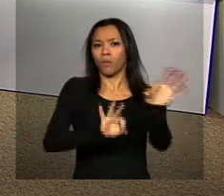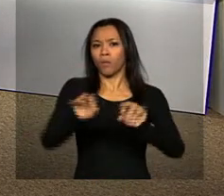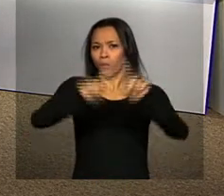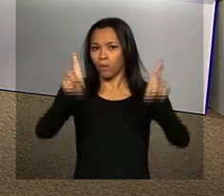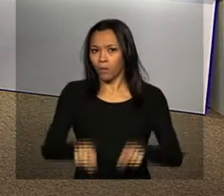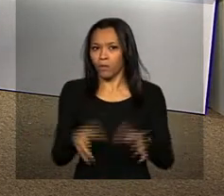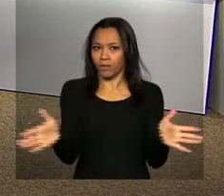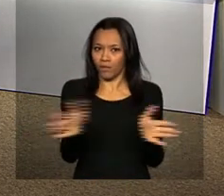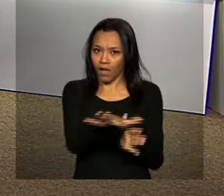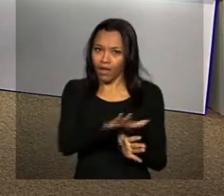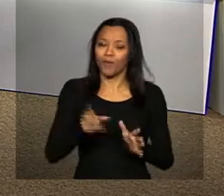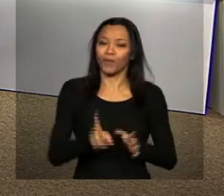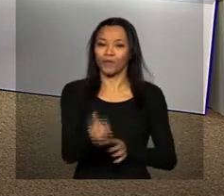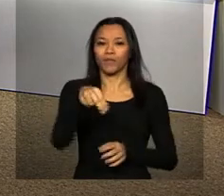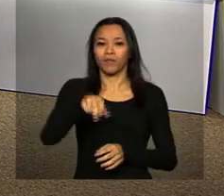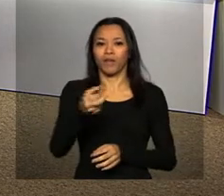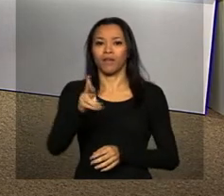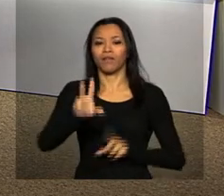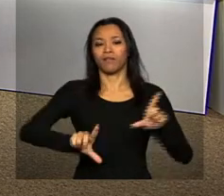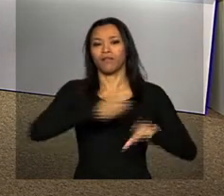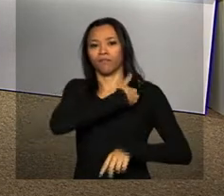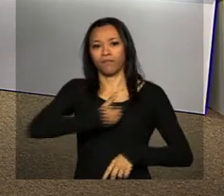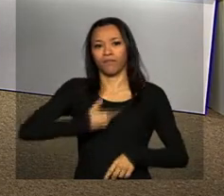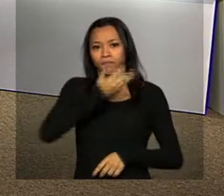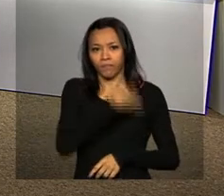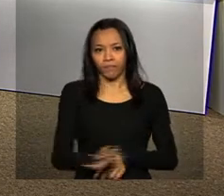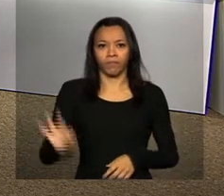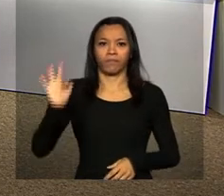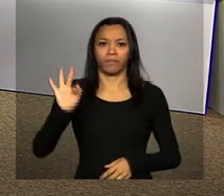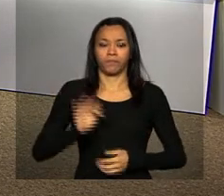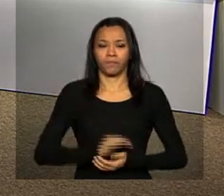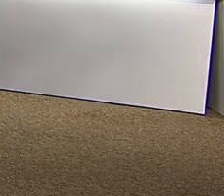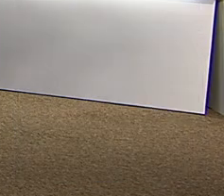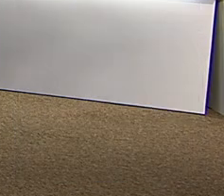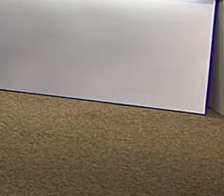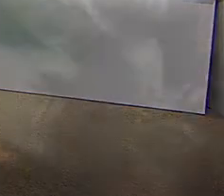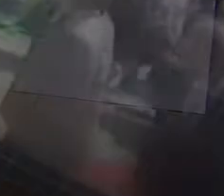e Pecuário. Continue com a gente. NBR e a TV do Governo Federal.